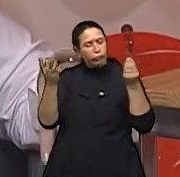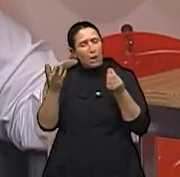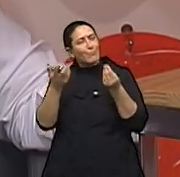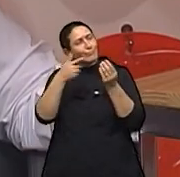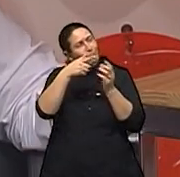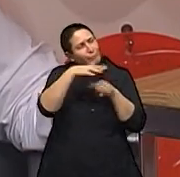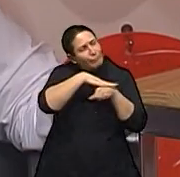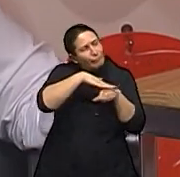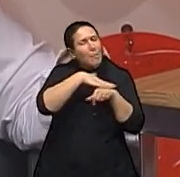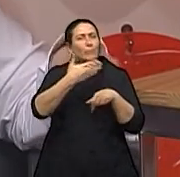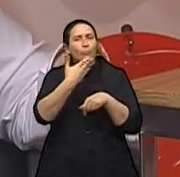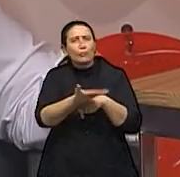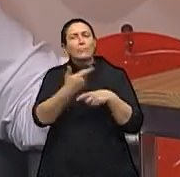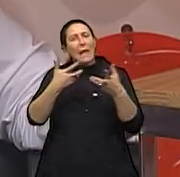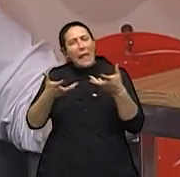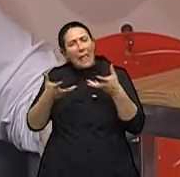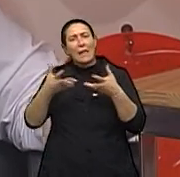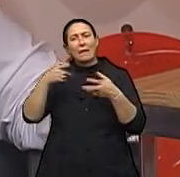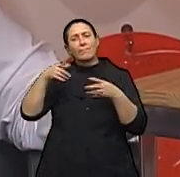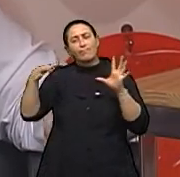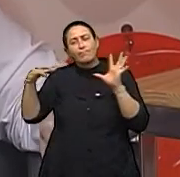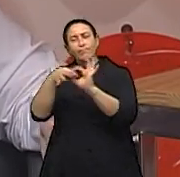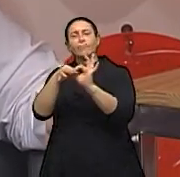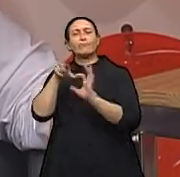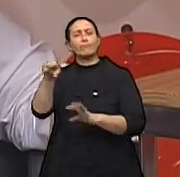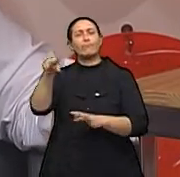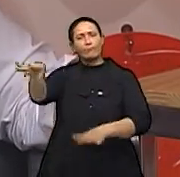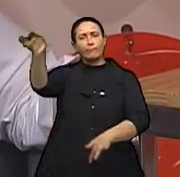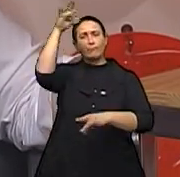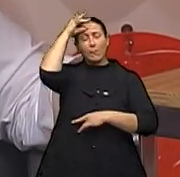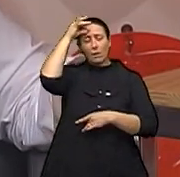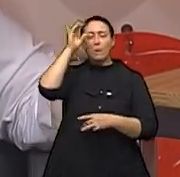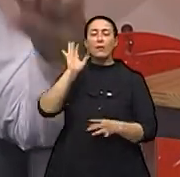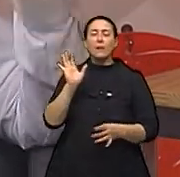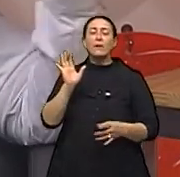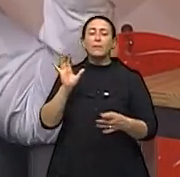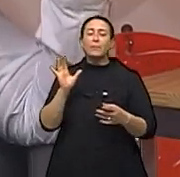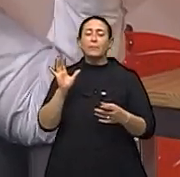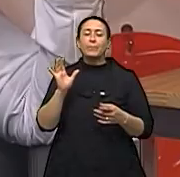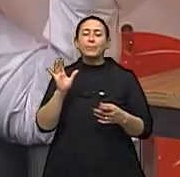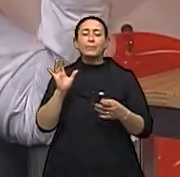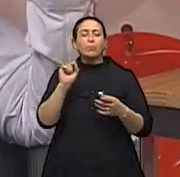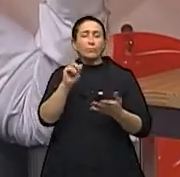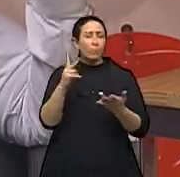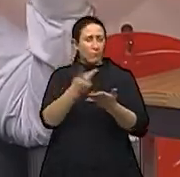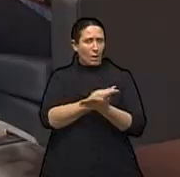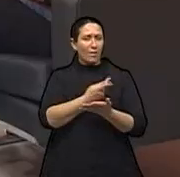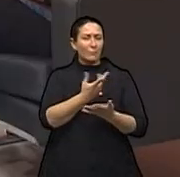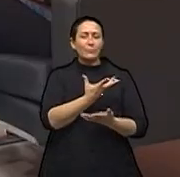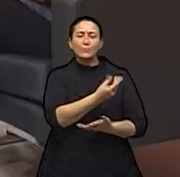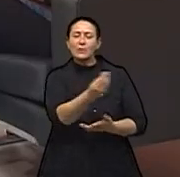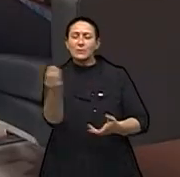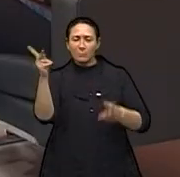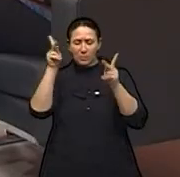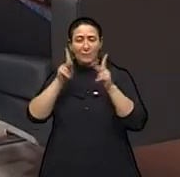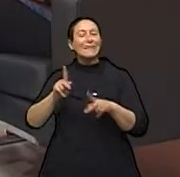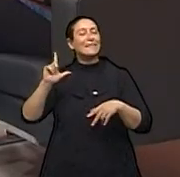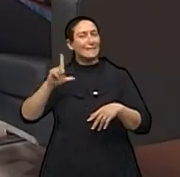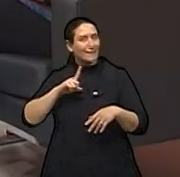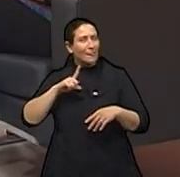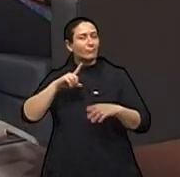Pessoas de mais idade se quadram naquelas pequenas restrições que nós